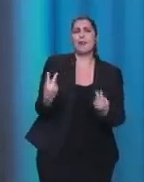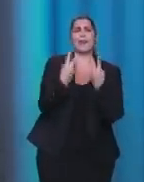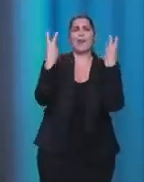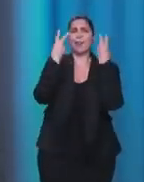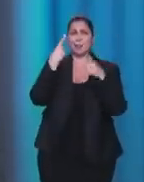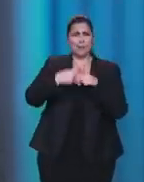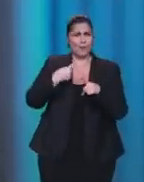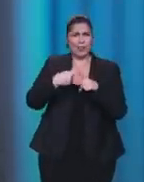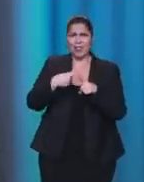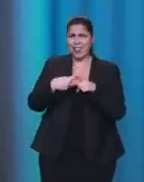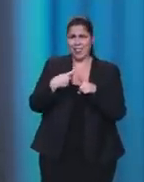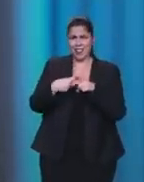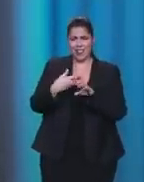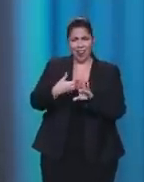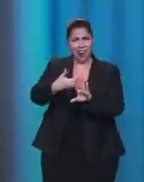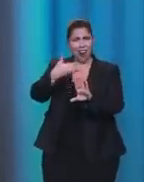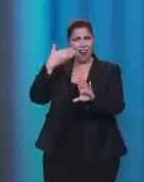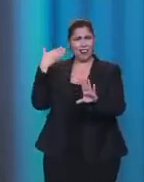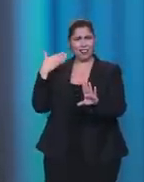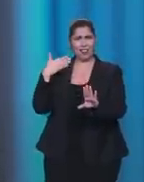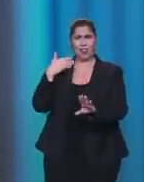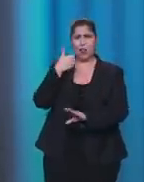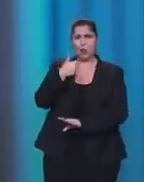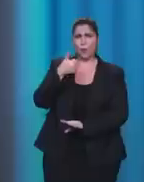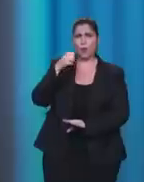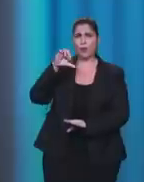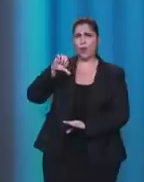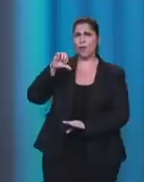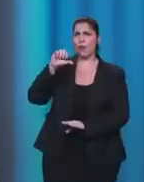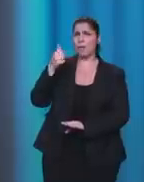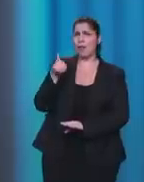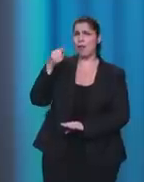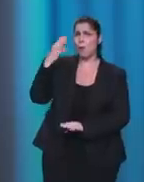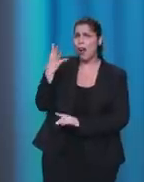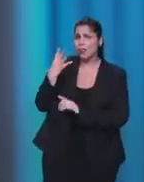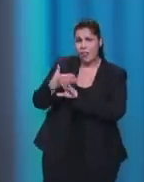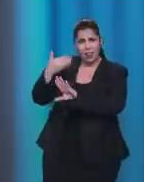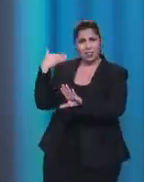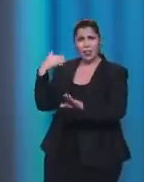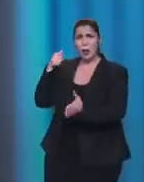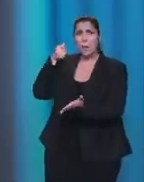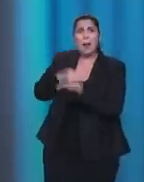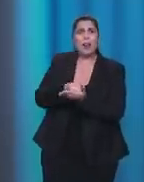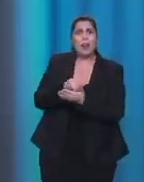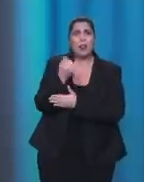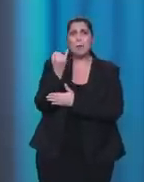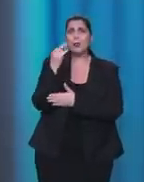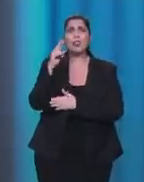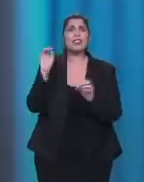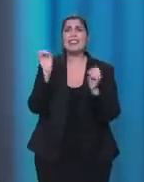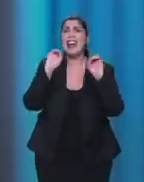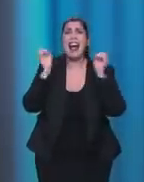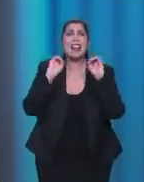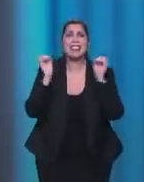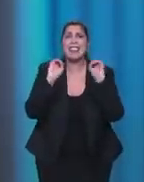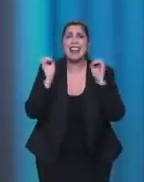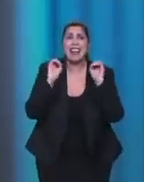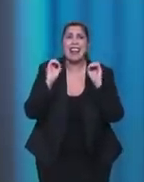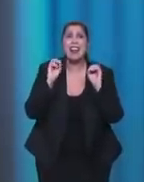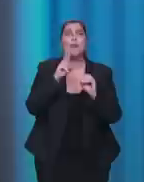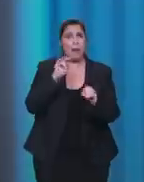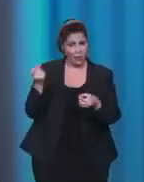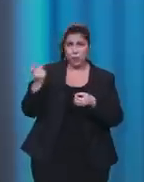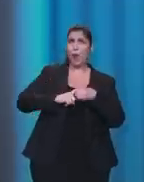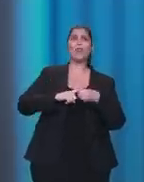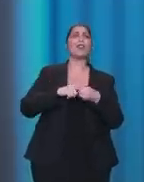64, vocês eram isentos de imposto de renda. Voltarão a ser isentos de imposto de renda no nosso governo.